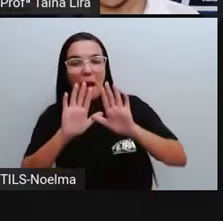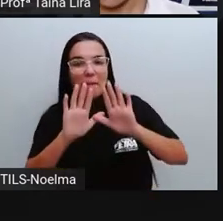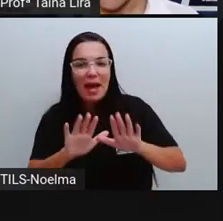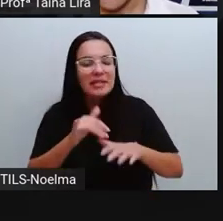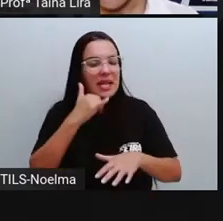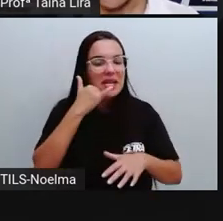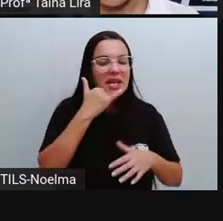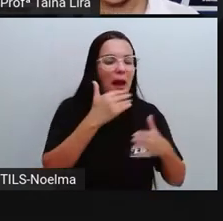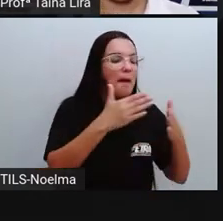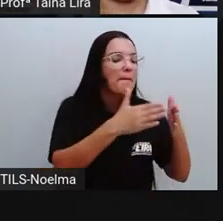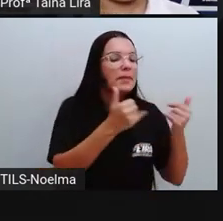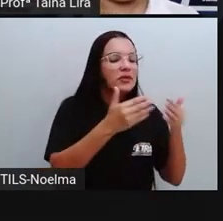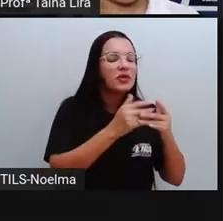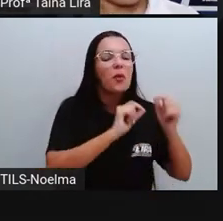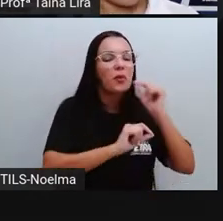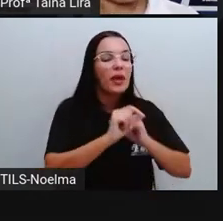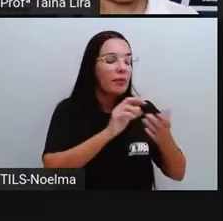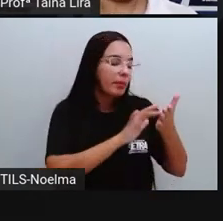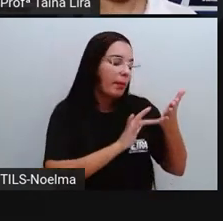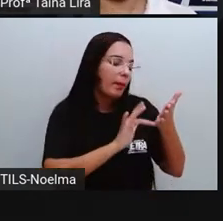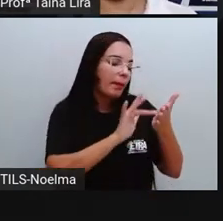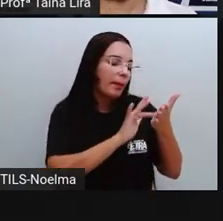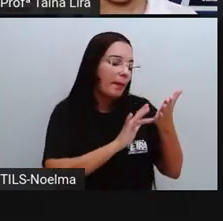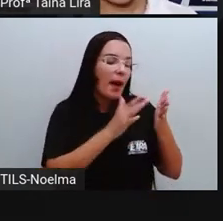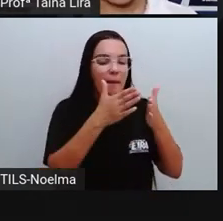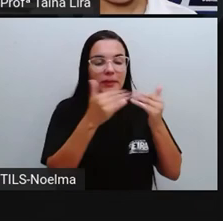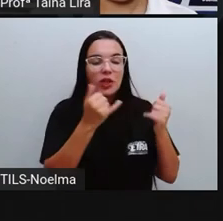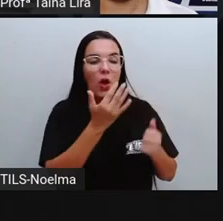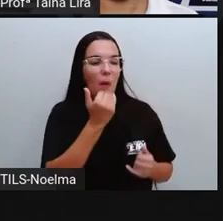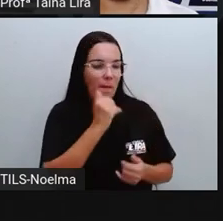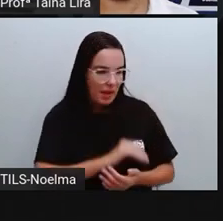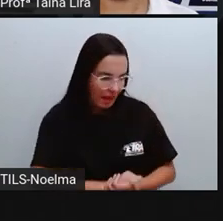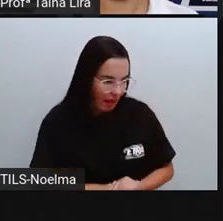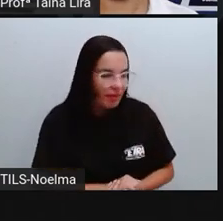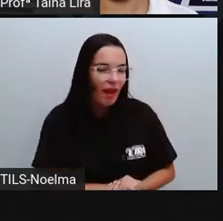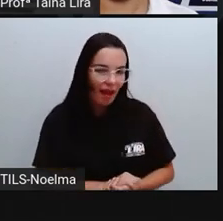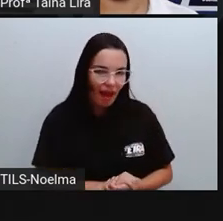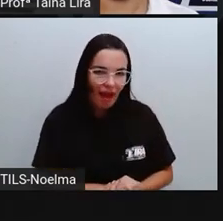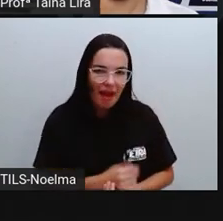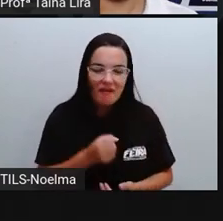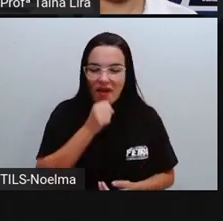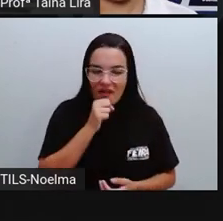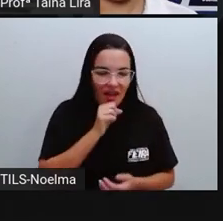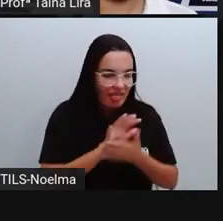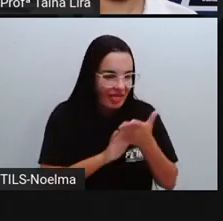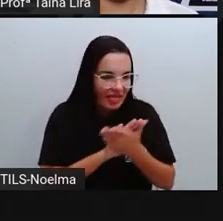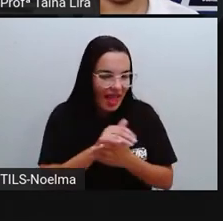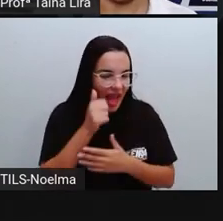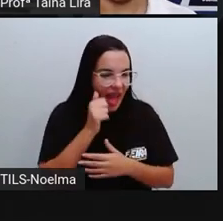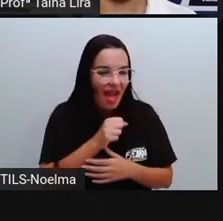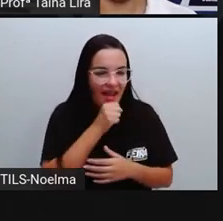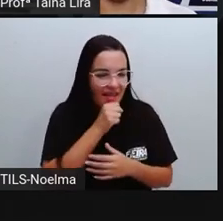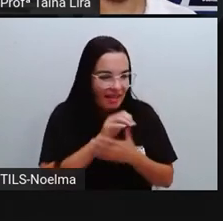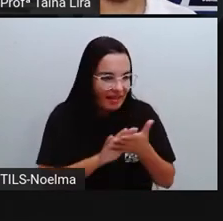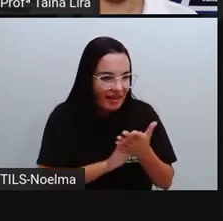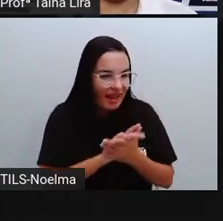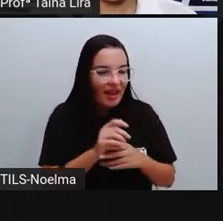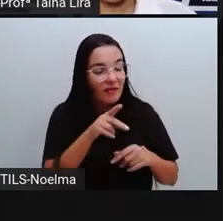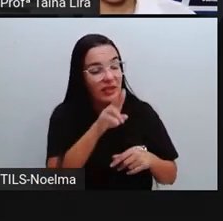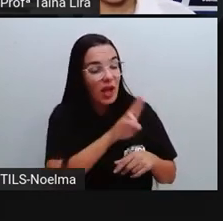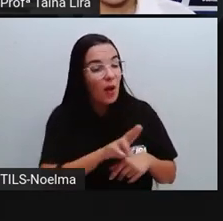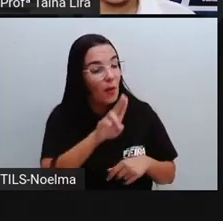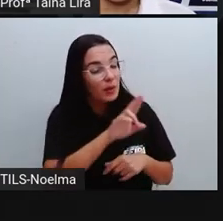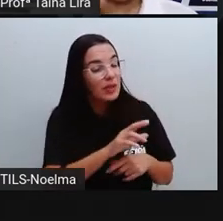comida. E aí a própria avó falou, não liga pra mim, mas liga pra pedir comida. Então, se não quer telefonar, usa aí o